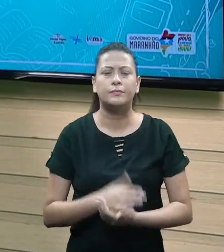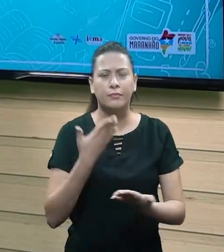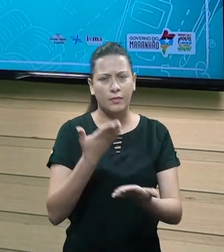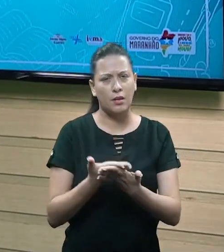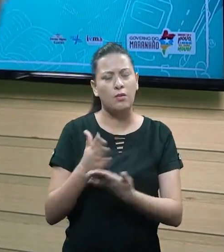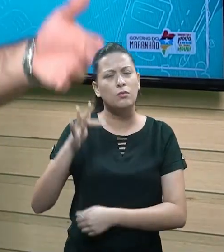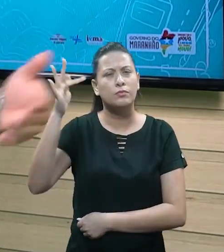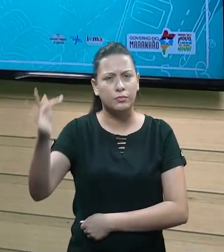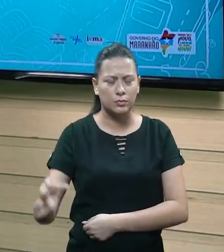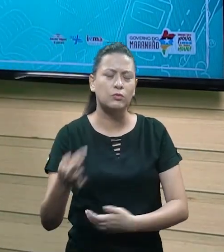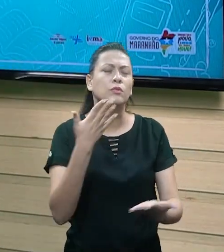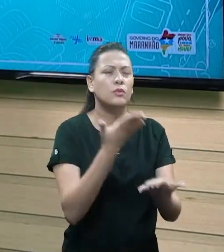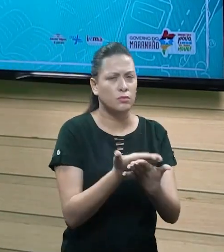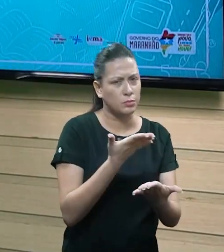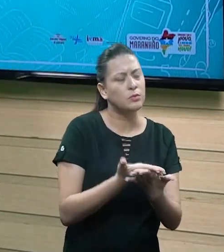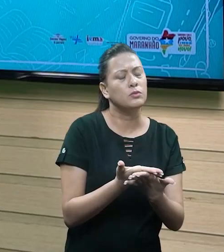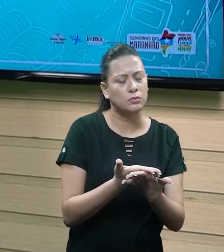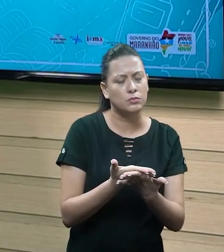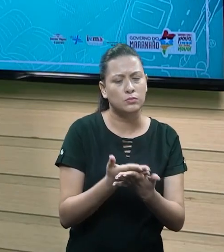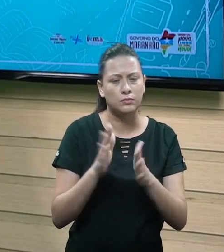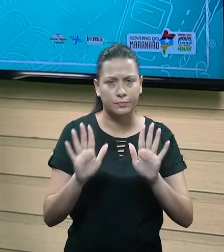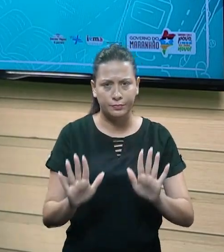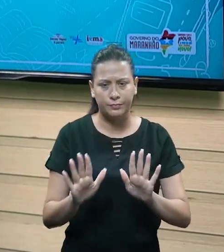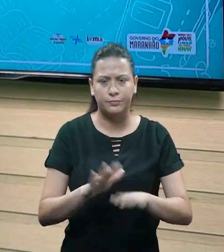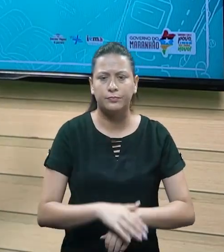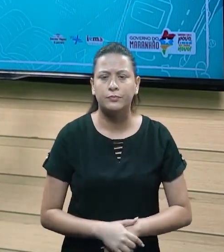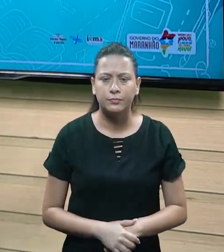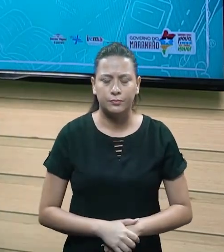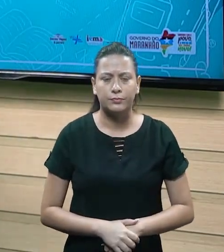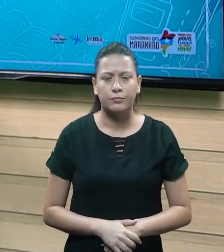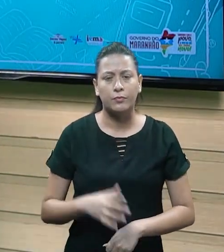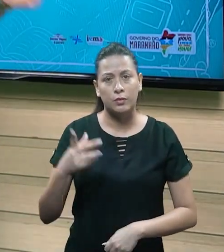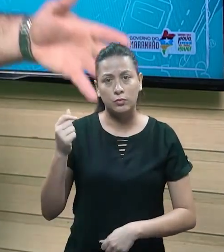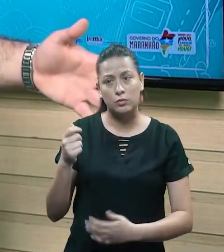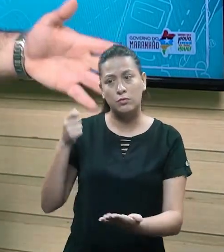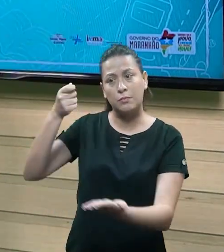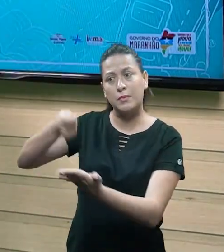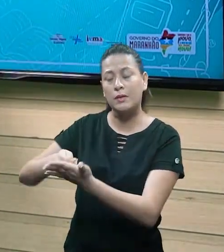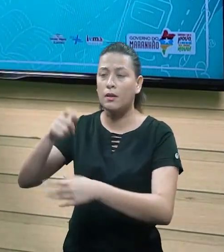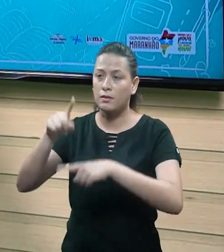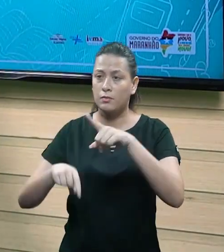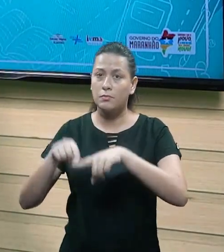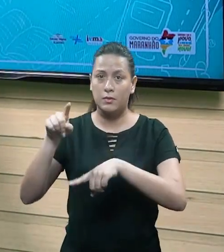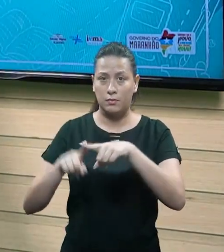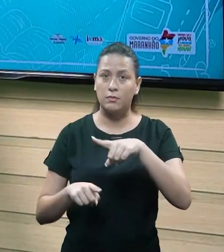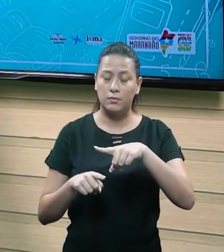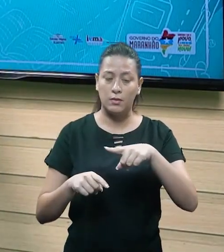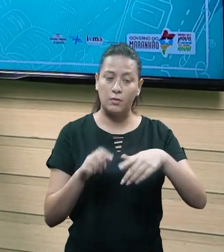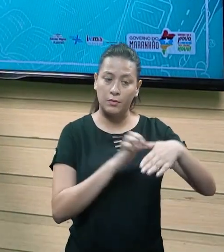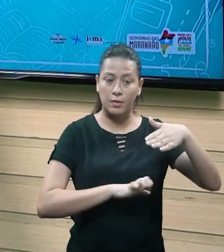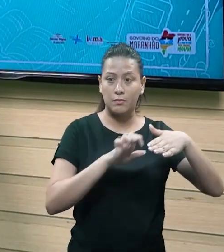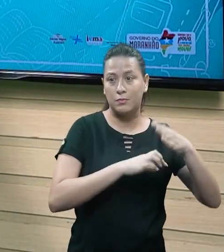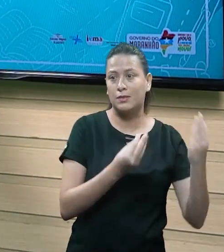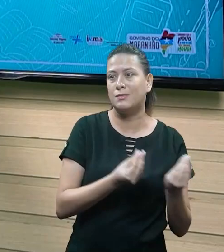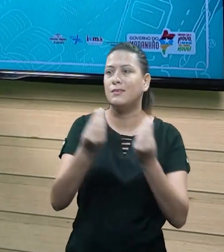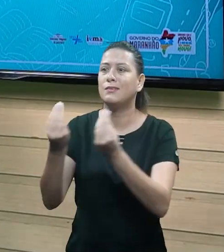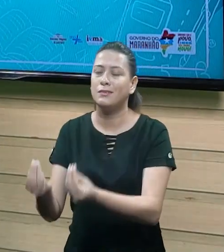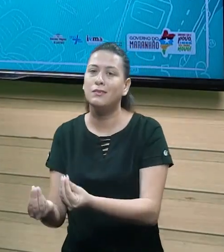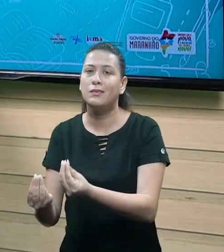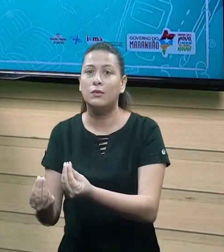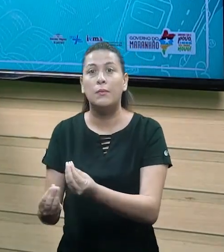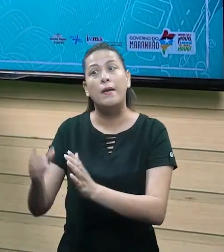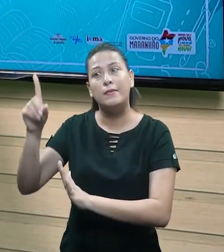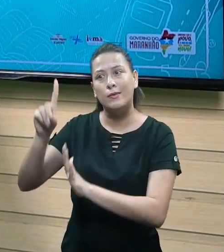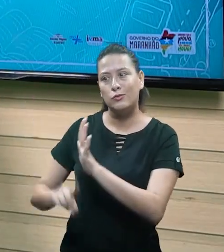aulas futuras de outras disciplinas, tá? Então, aquela empresa, ela vai pagar um determinado produto que a minha empresa forneceu. Então, aquilo é um